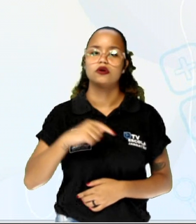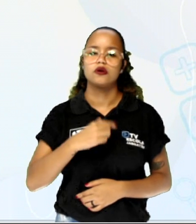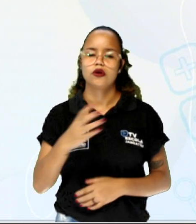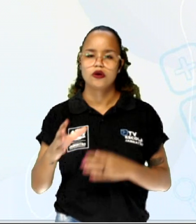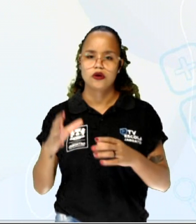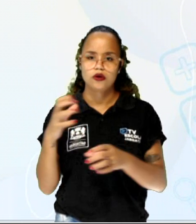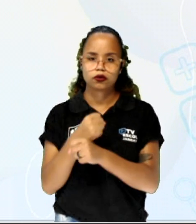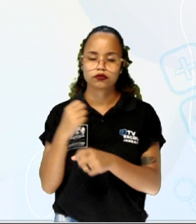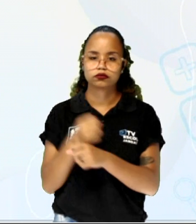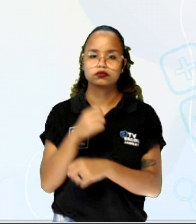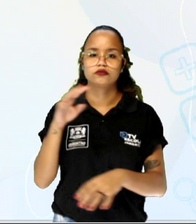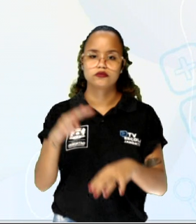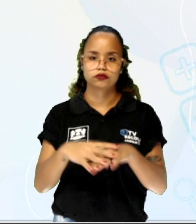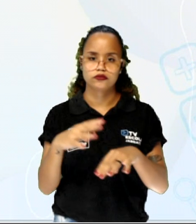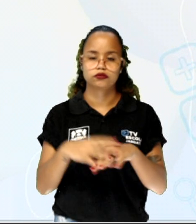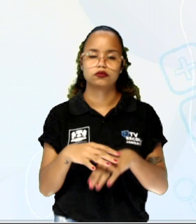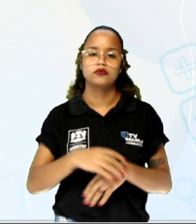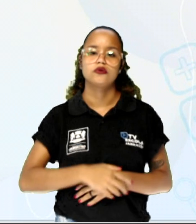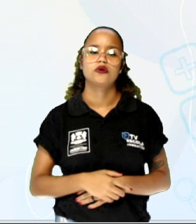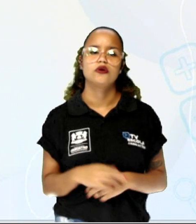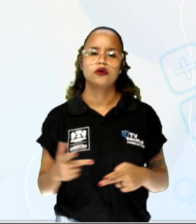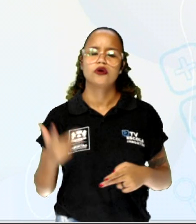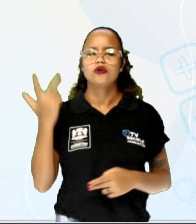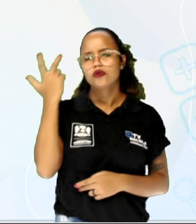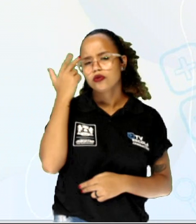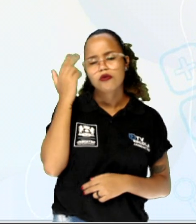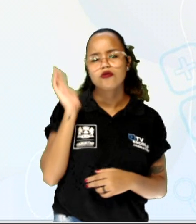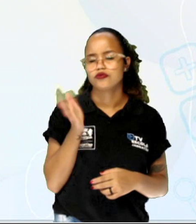É uma coisa que a gente normalmente usa muito.